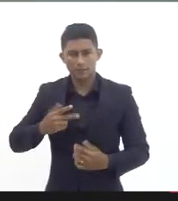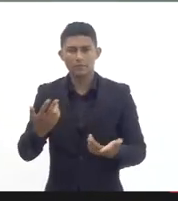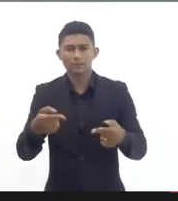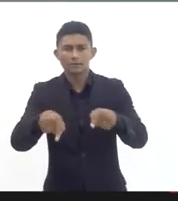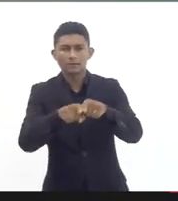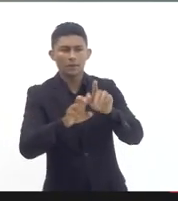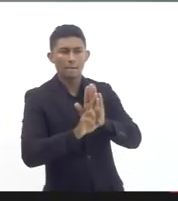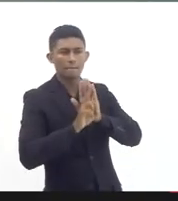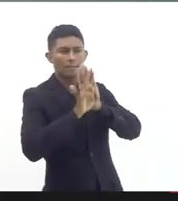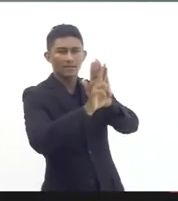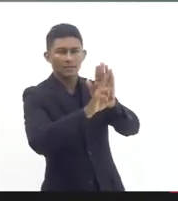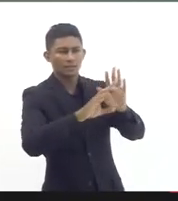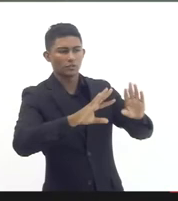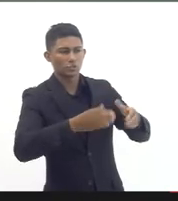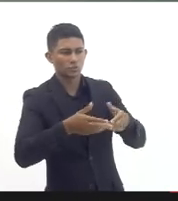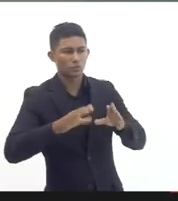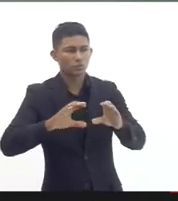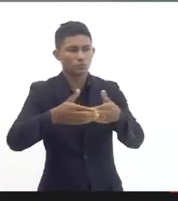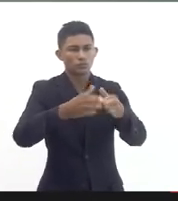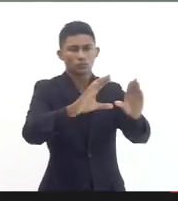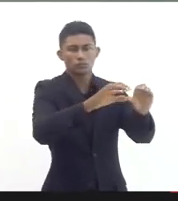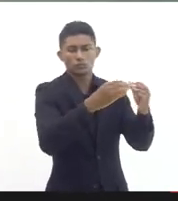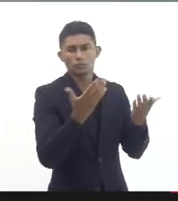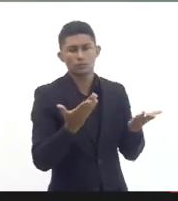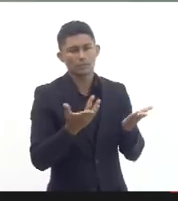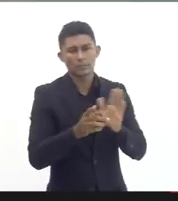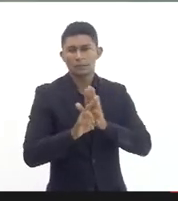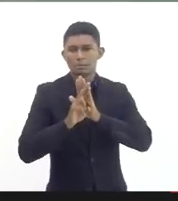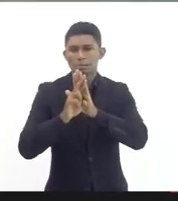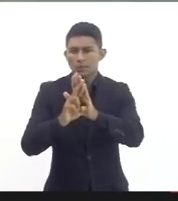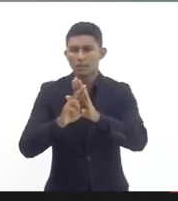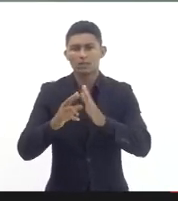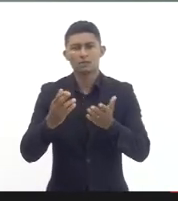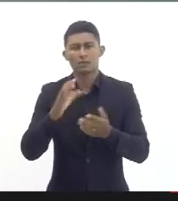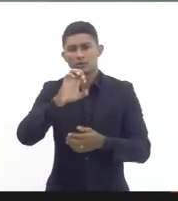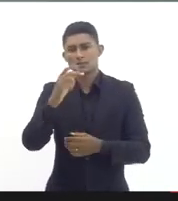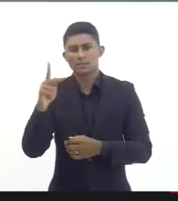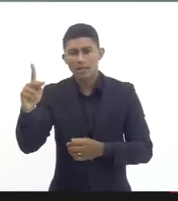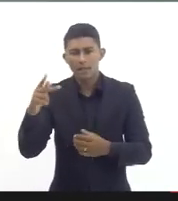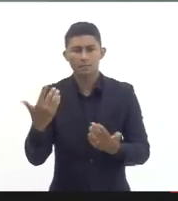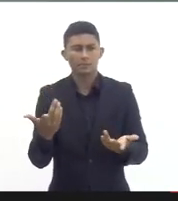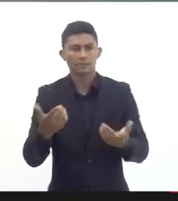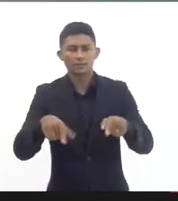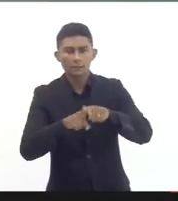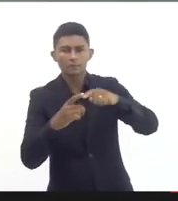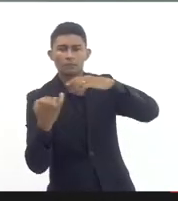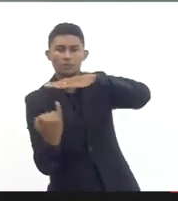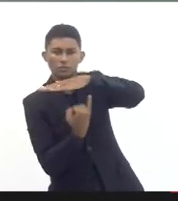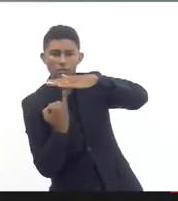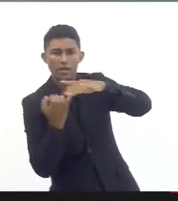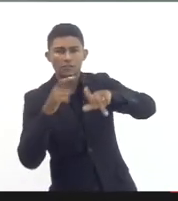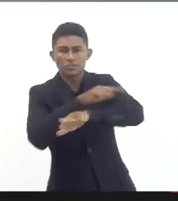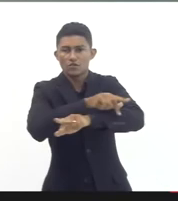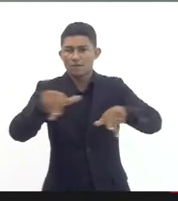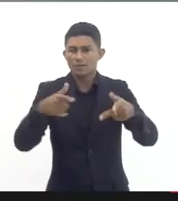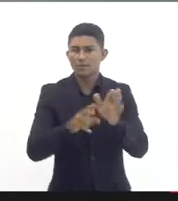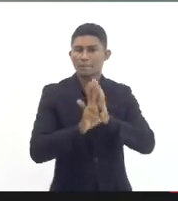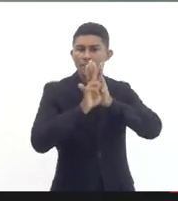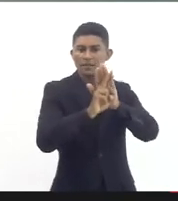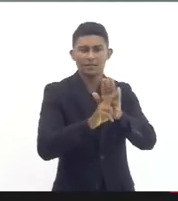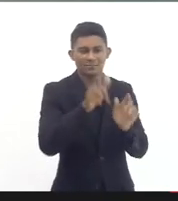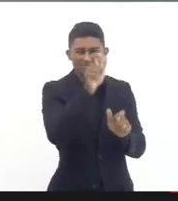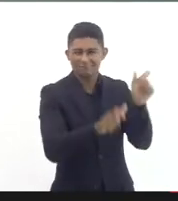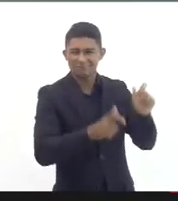dos gabinetes dos mandatos do CEP das entidades que representam os profissionais de educação